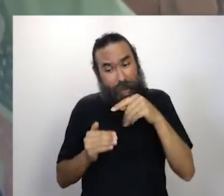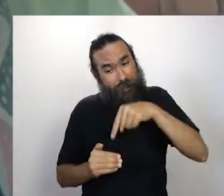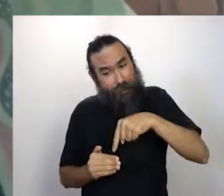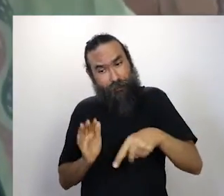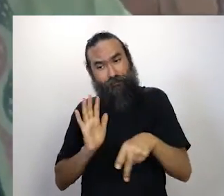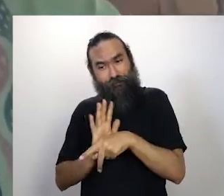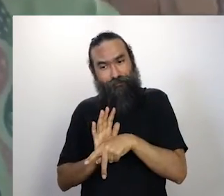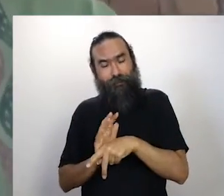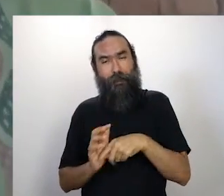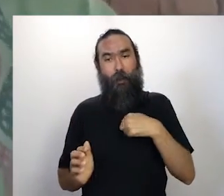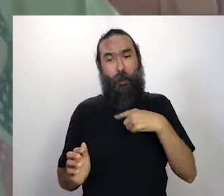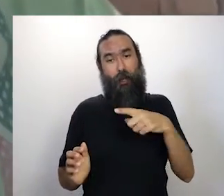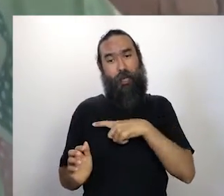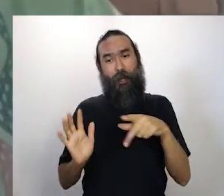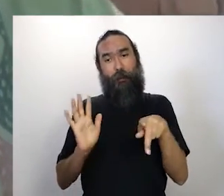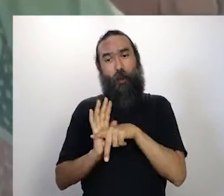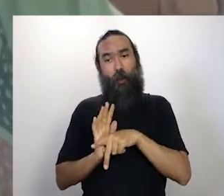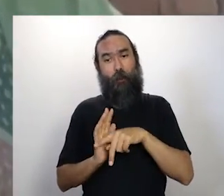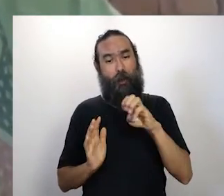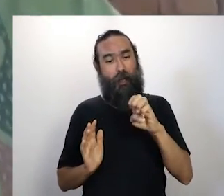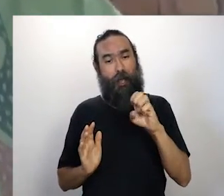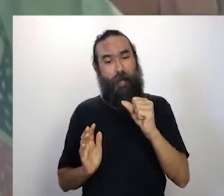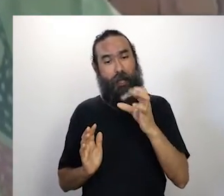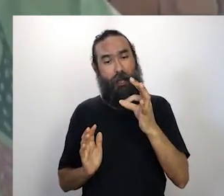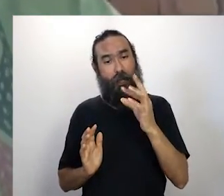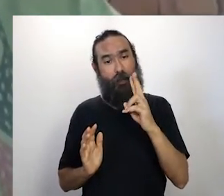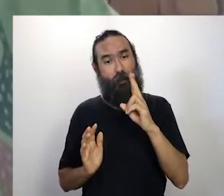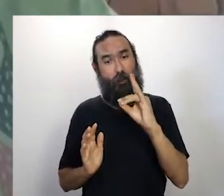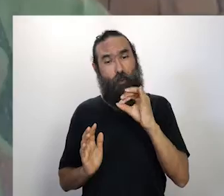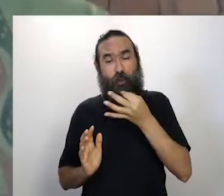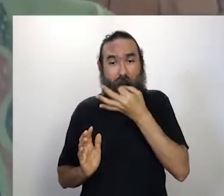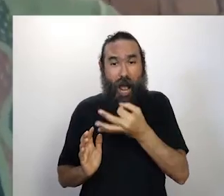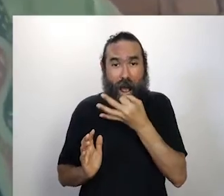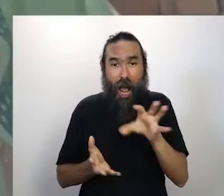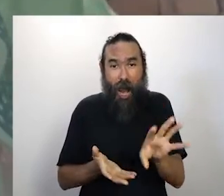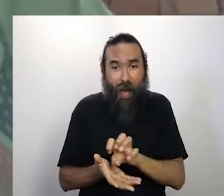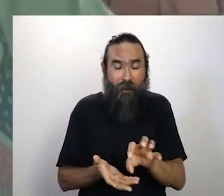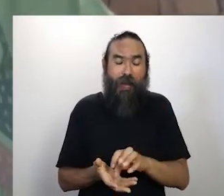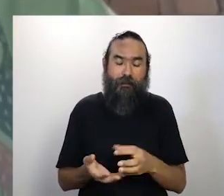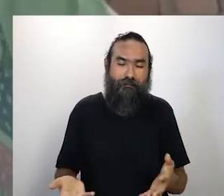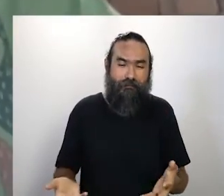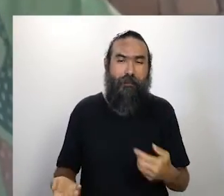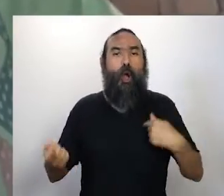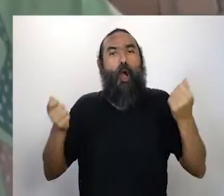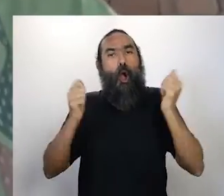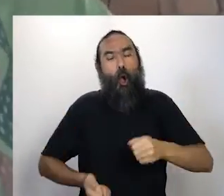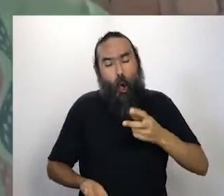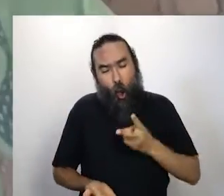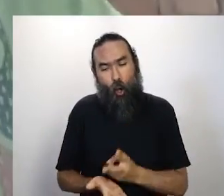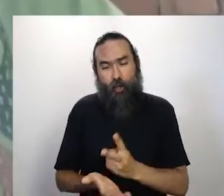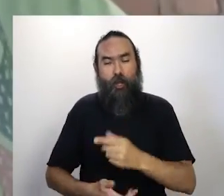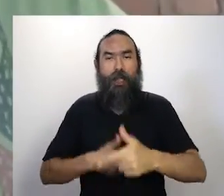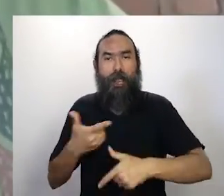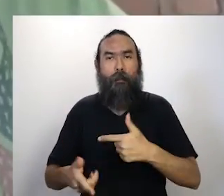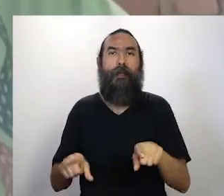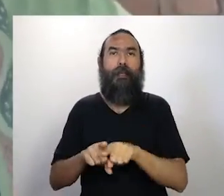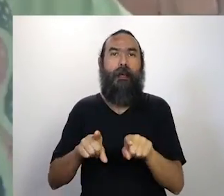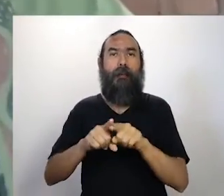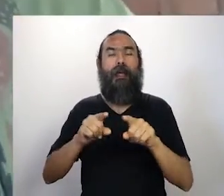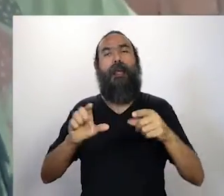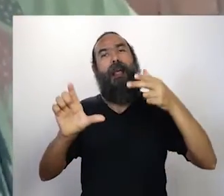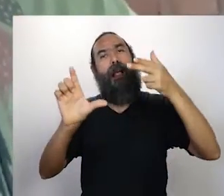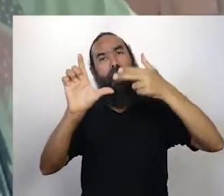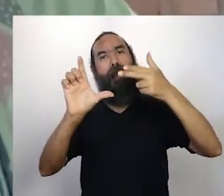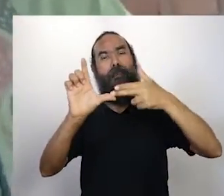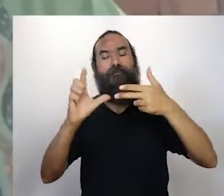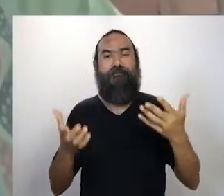casa, né? E poder produzir, né? E praticamente em casa o tempo todo. E, por